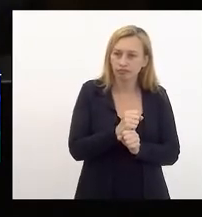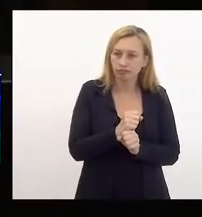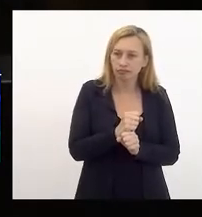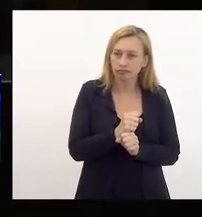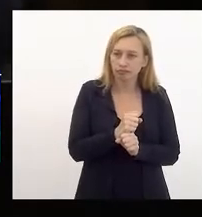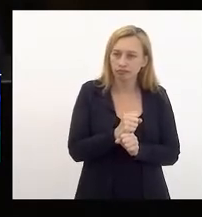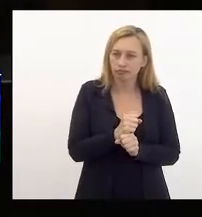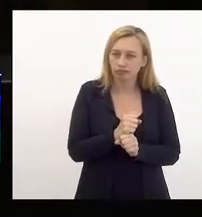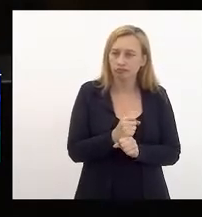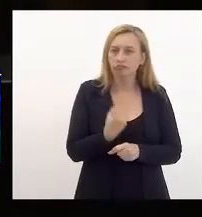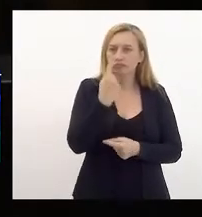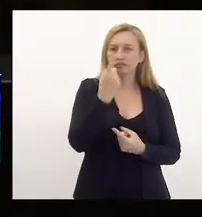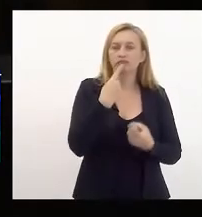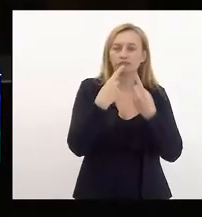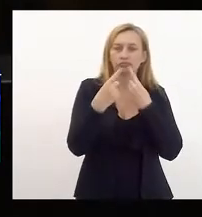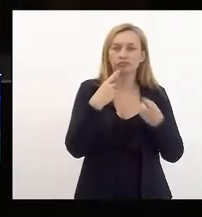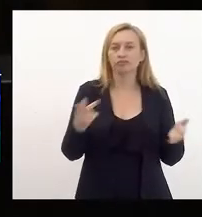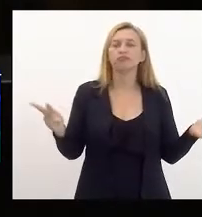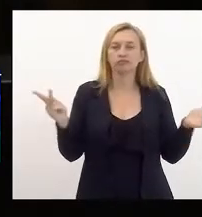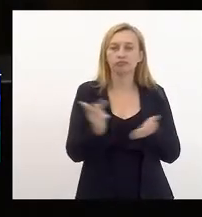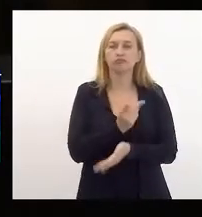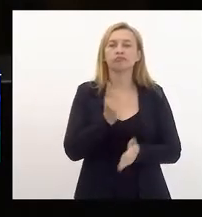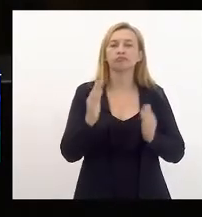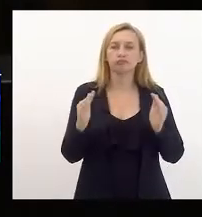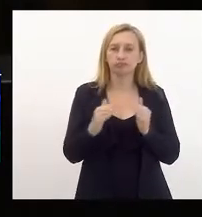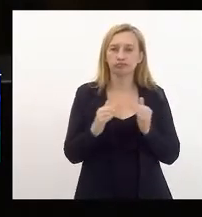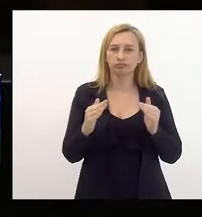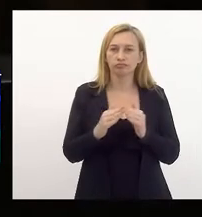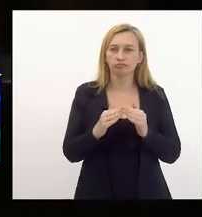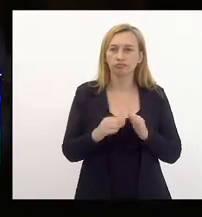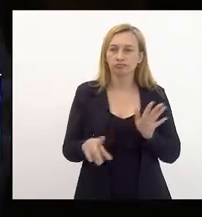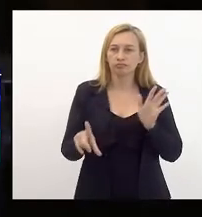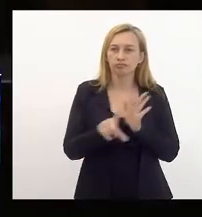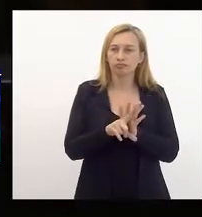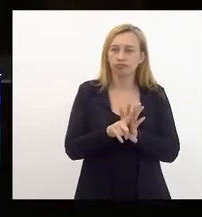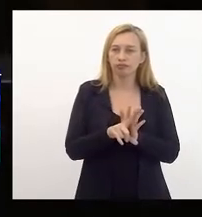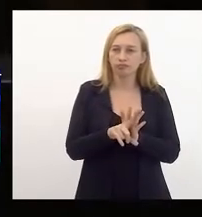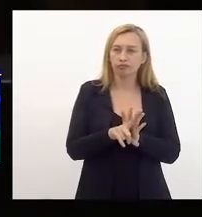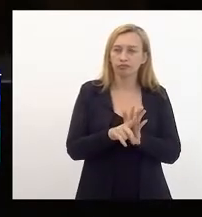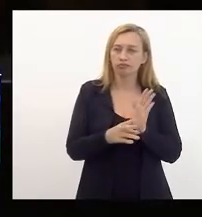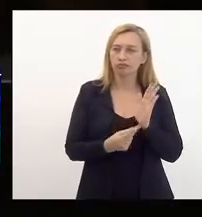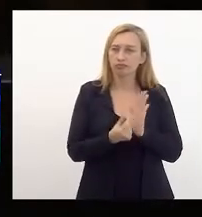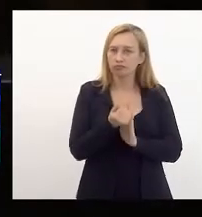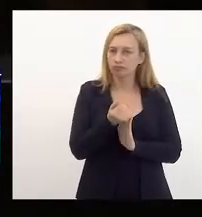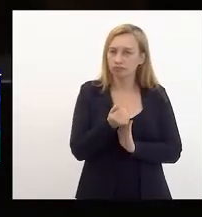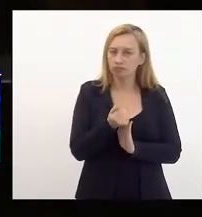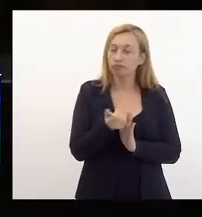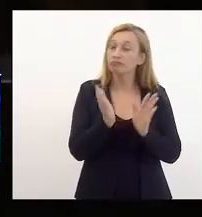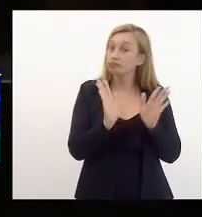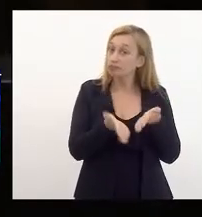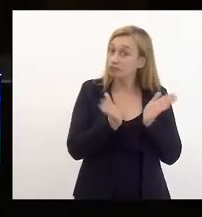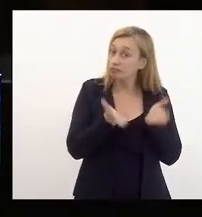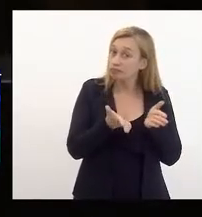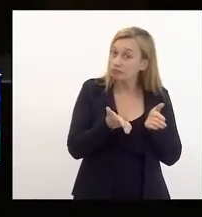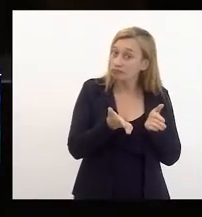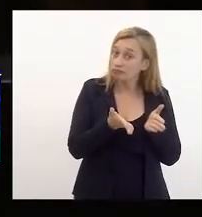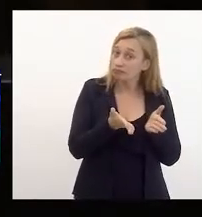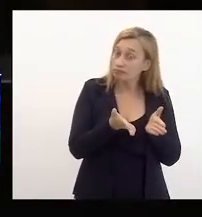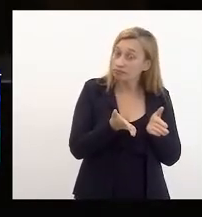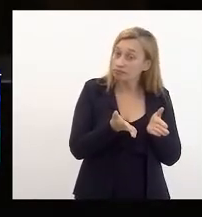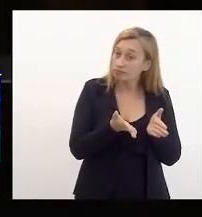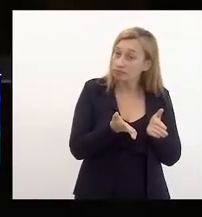por uma discussão que aconteceu nesta Casa da Lei de Diretrizes Orçamentárias, e agora o